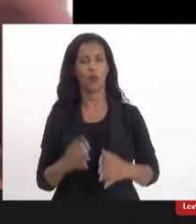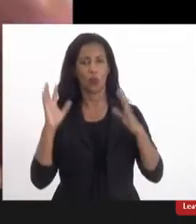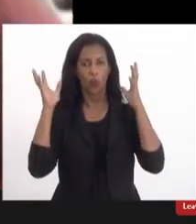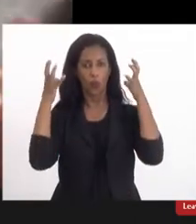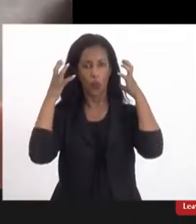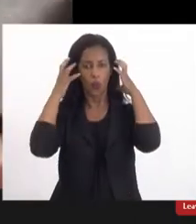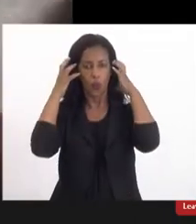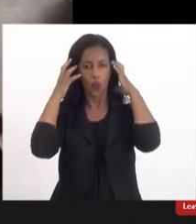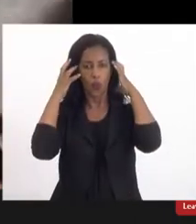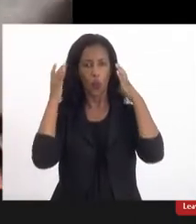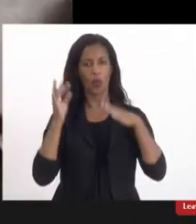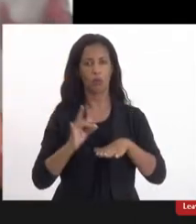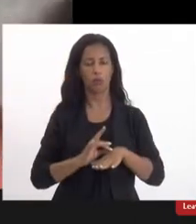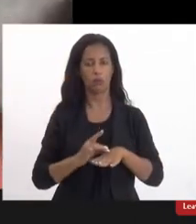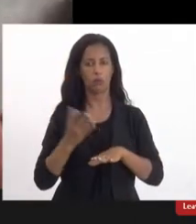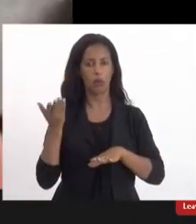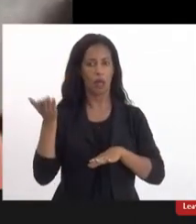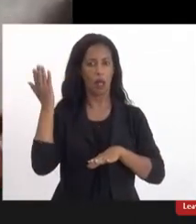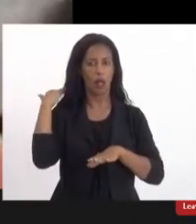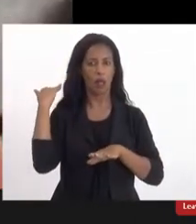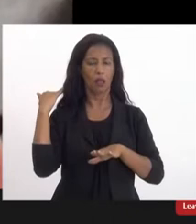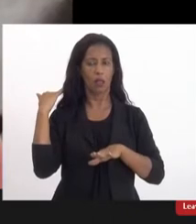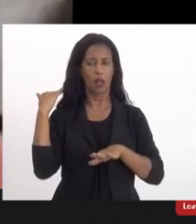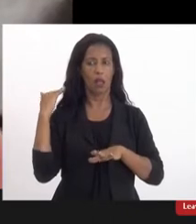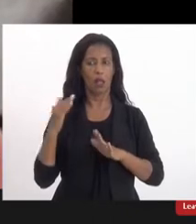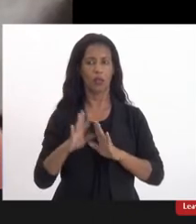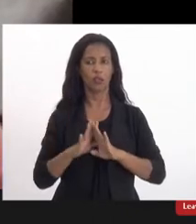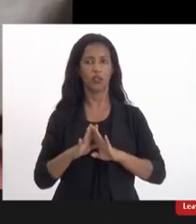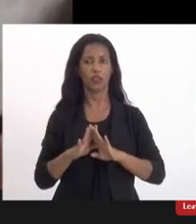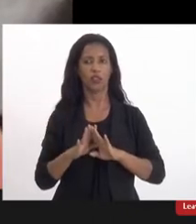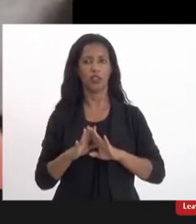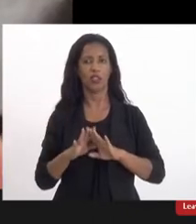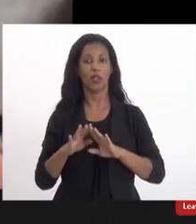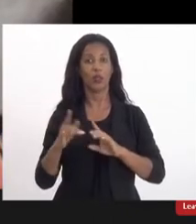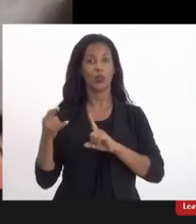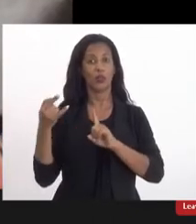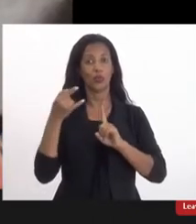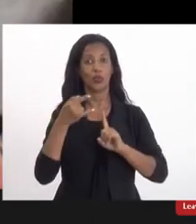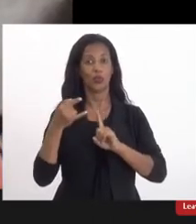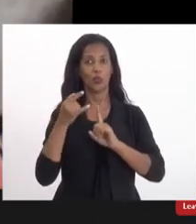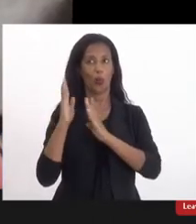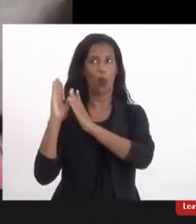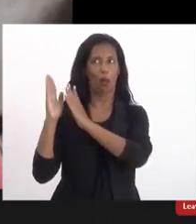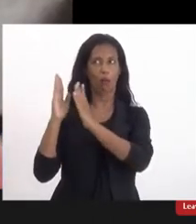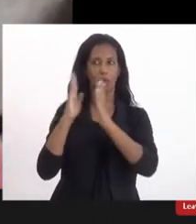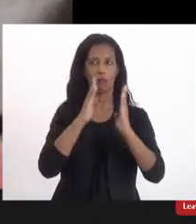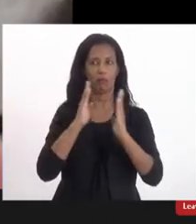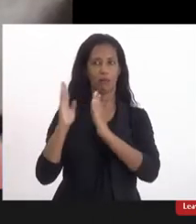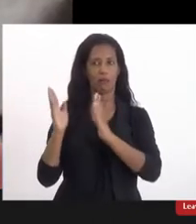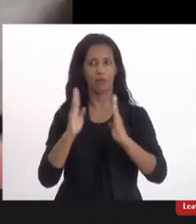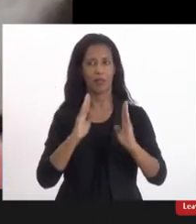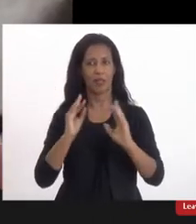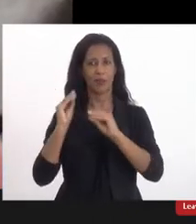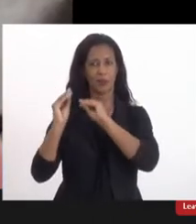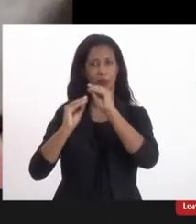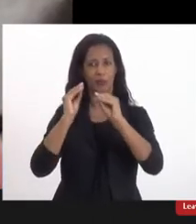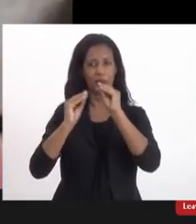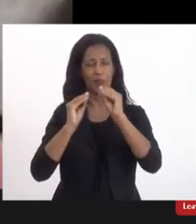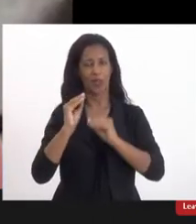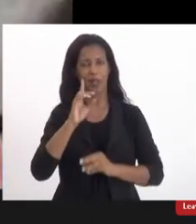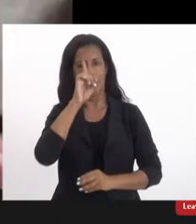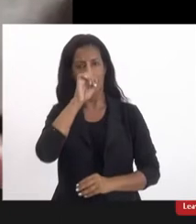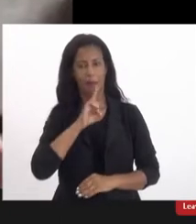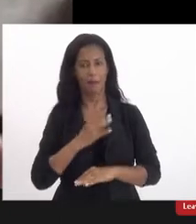ouvido preto atrás de mim tem um fundo aqui da plataforma azul com alguns livros mesclados em amarelo e